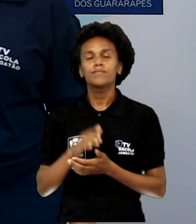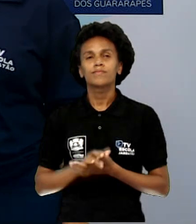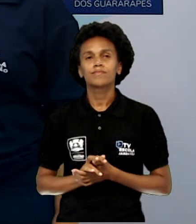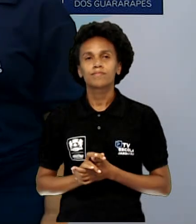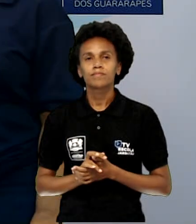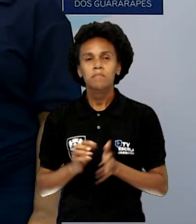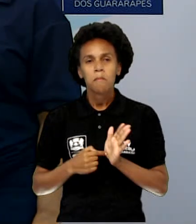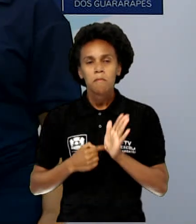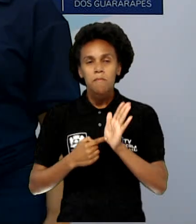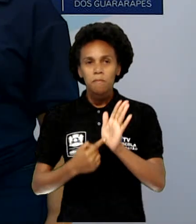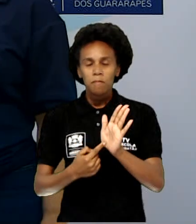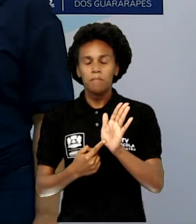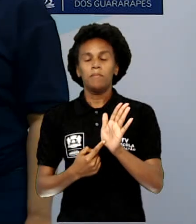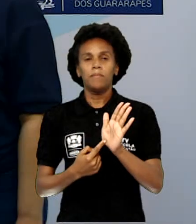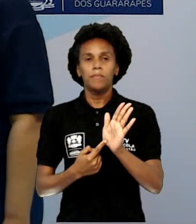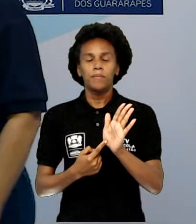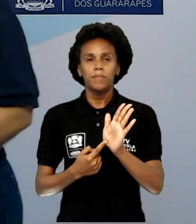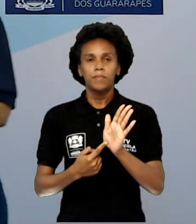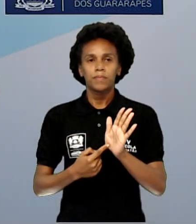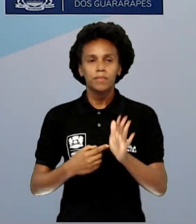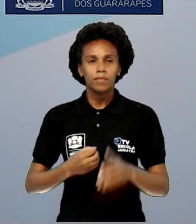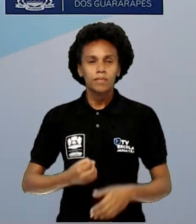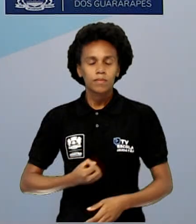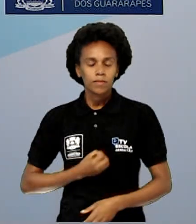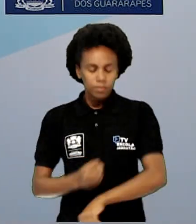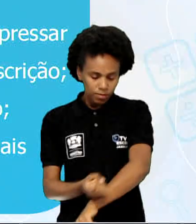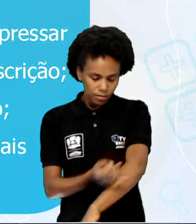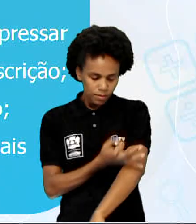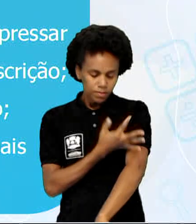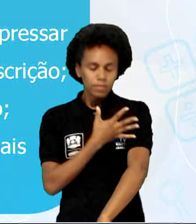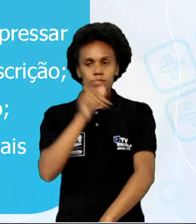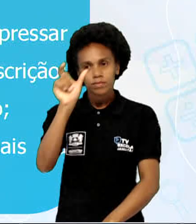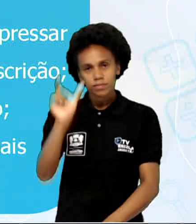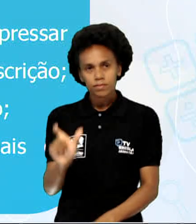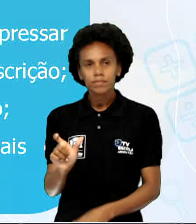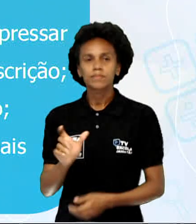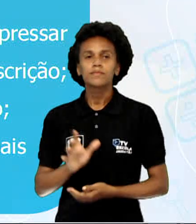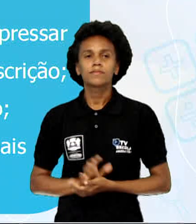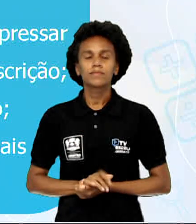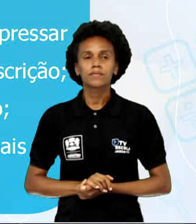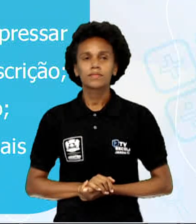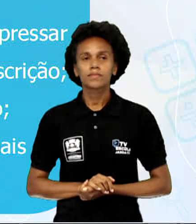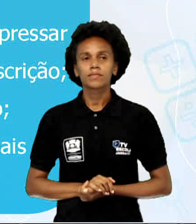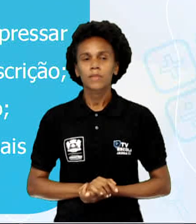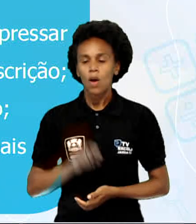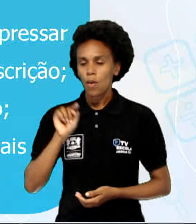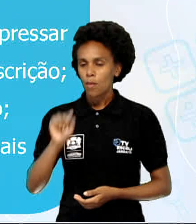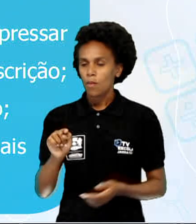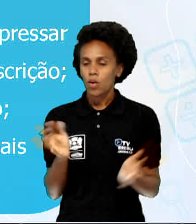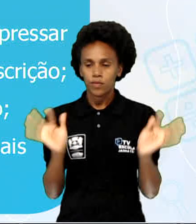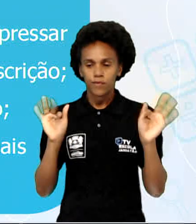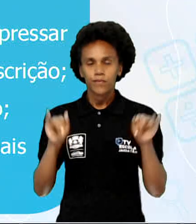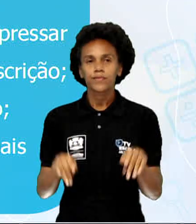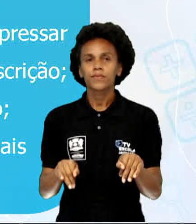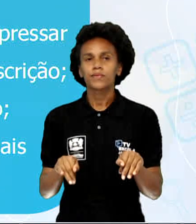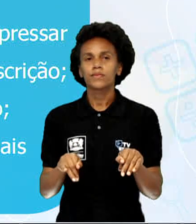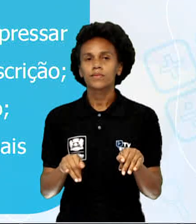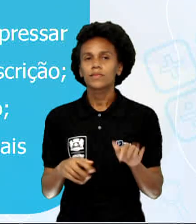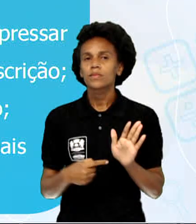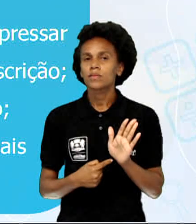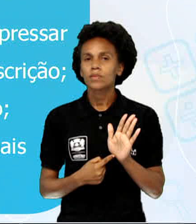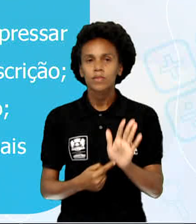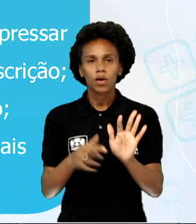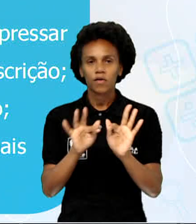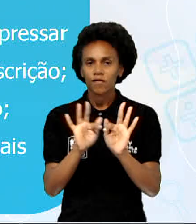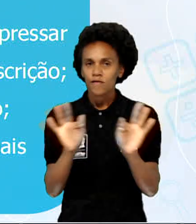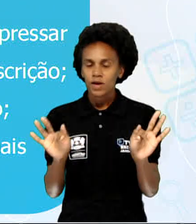da personagem em determinado conteúdo. Ponto final. Indica o final de uma frase declarativa.